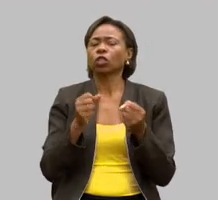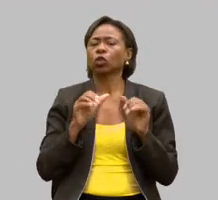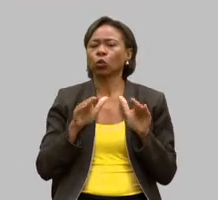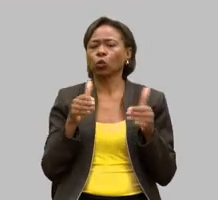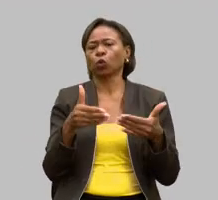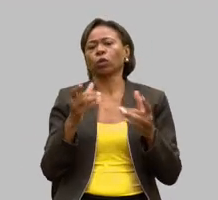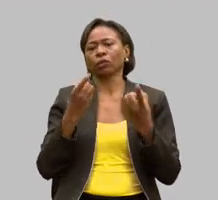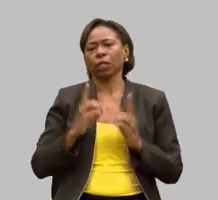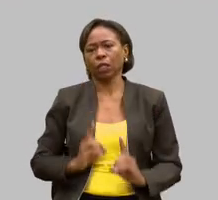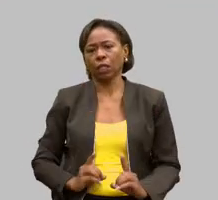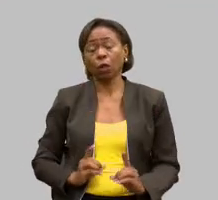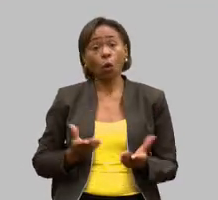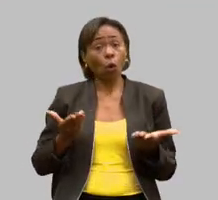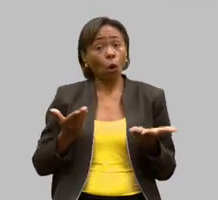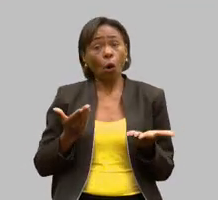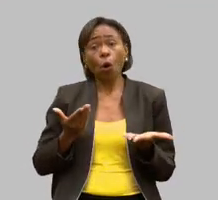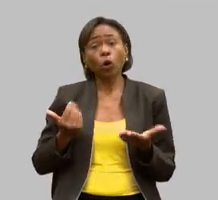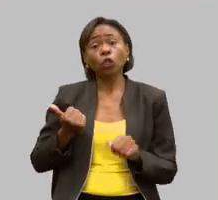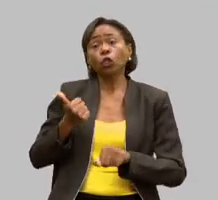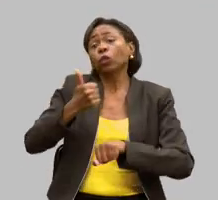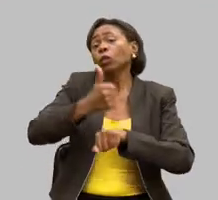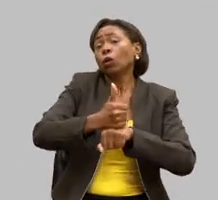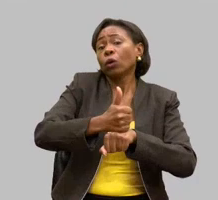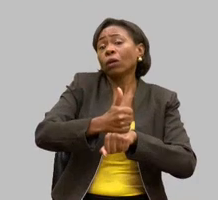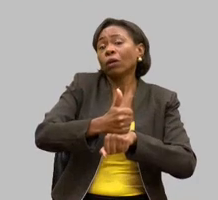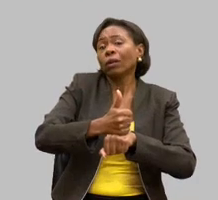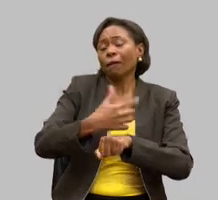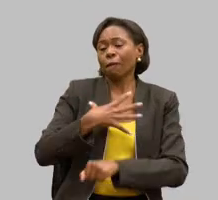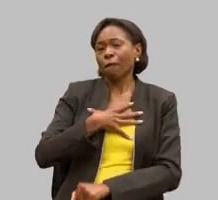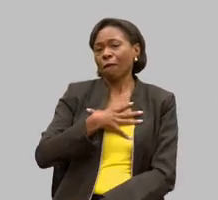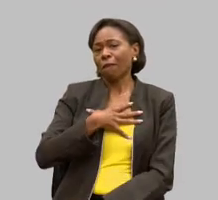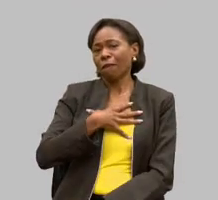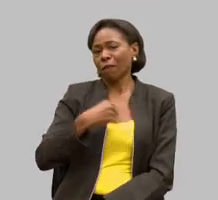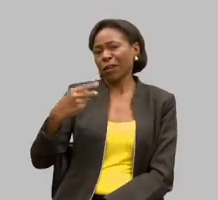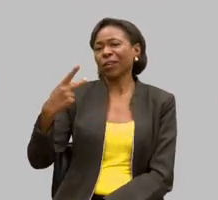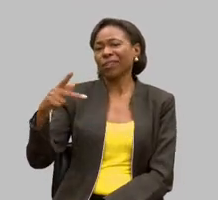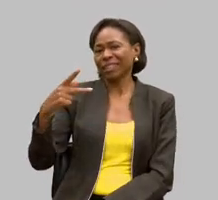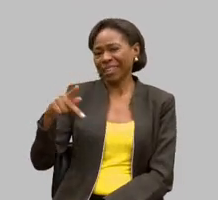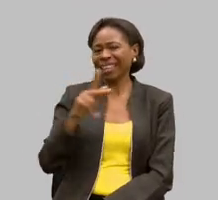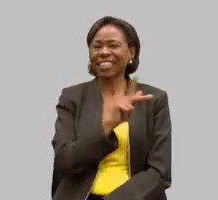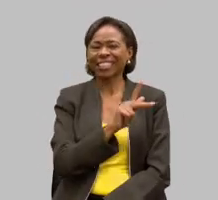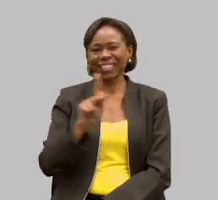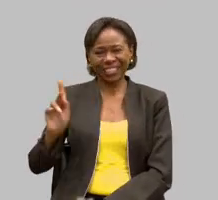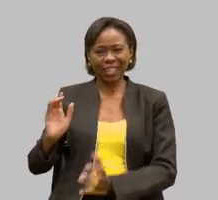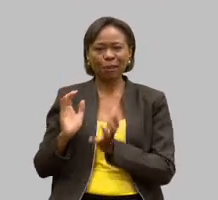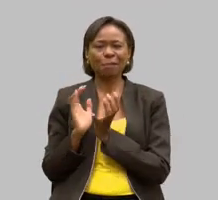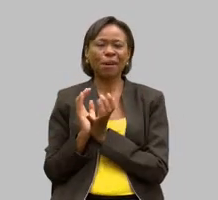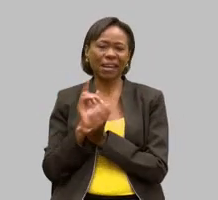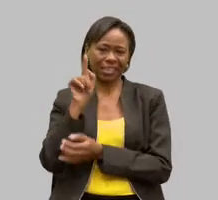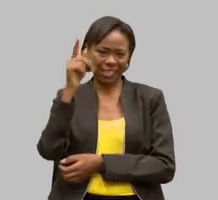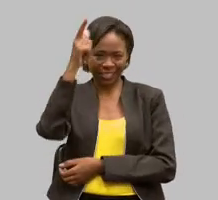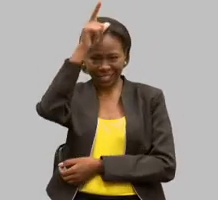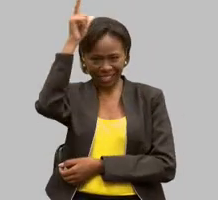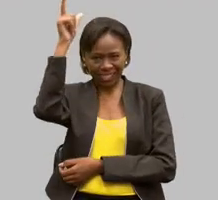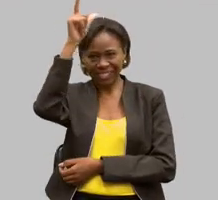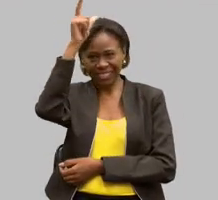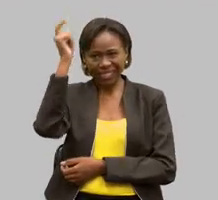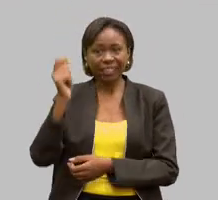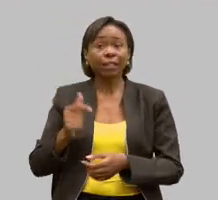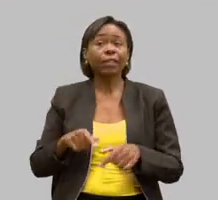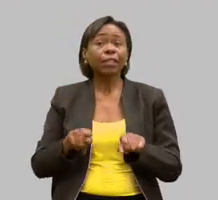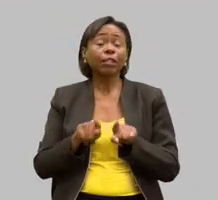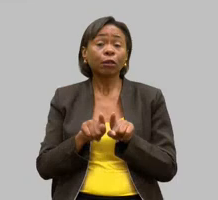assume como presidente da APAI de Santa Luzia foi o filho que também nos dá essa felicidade também voluntário